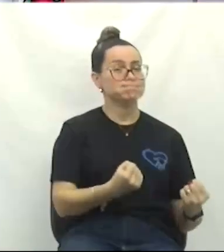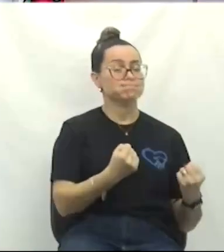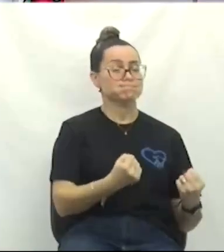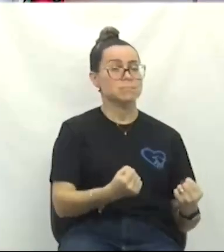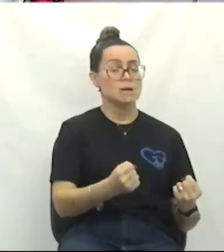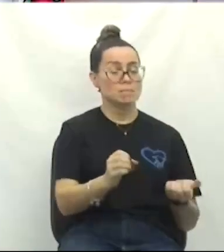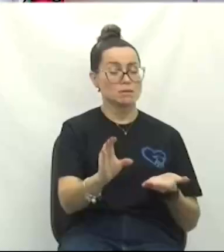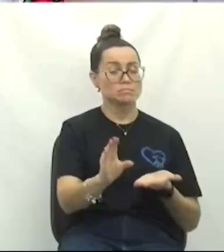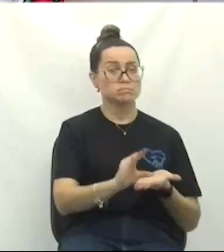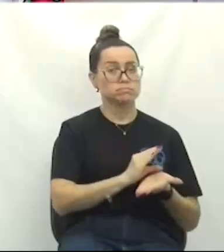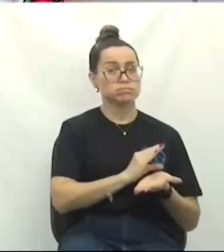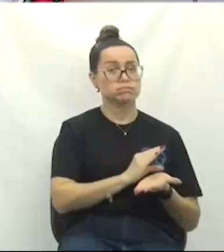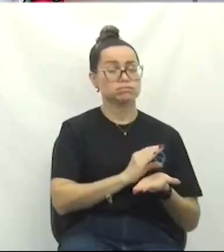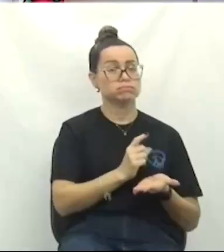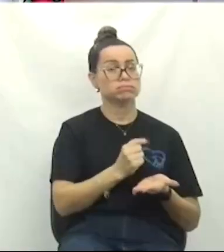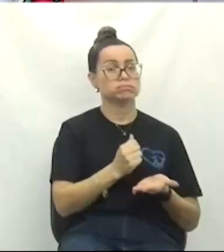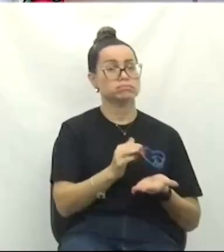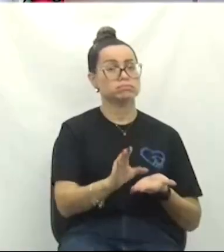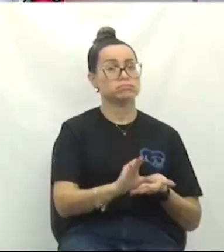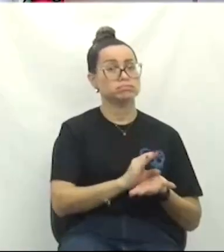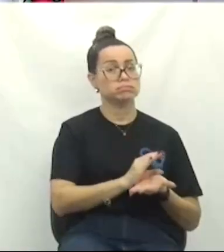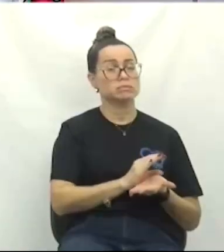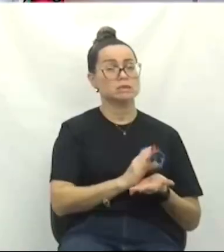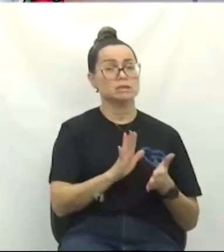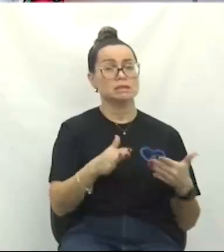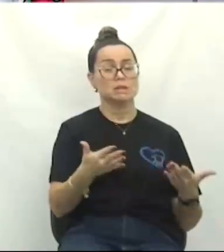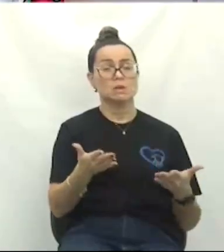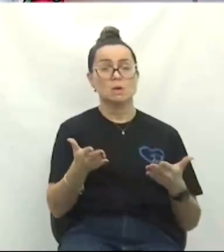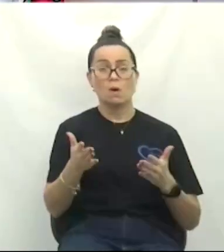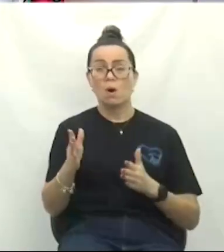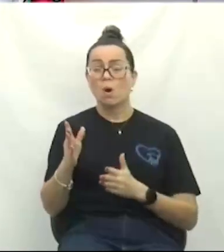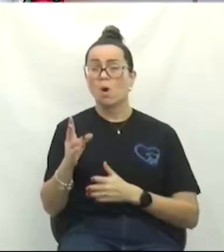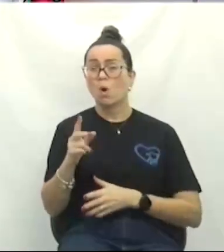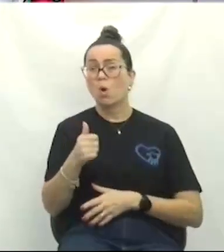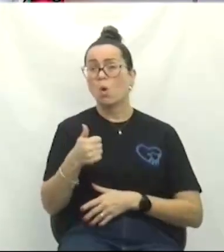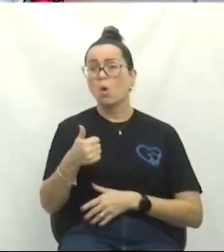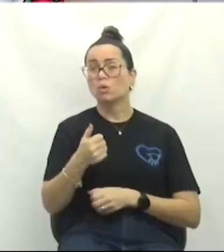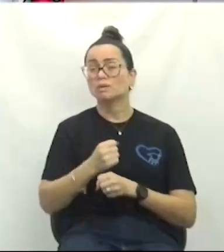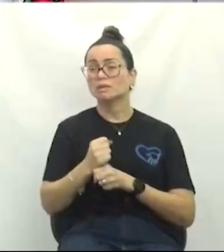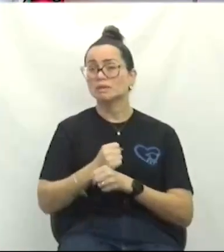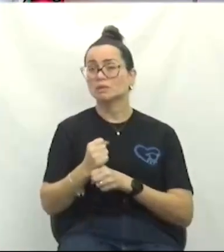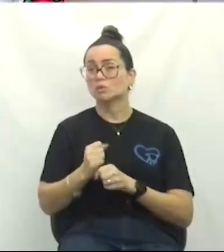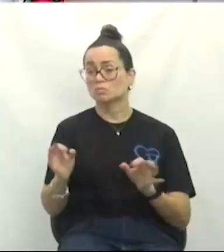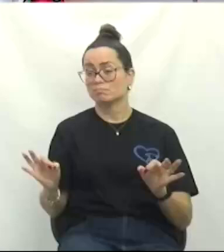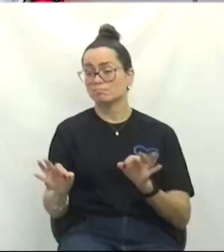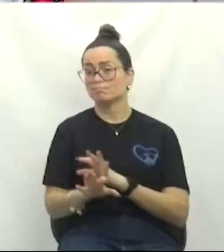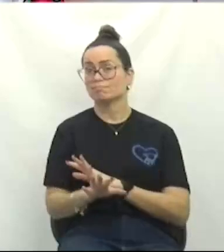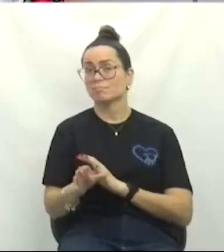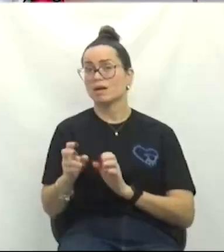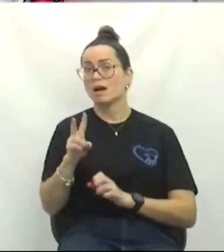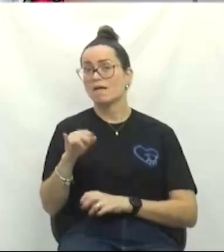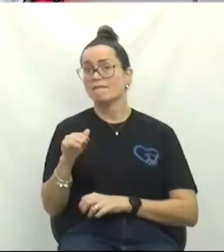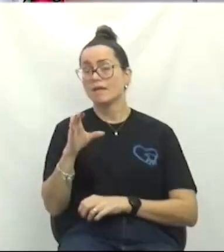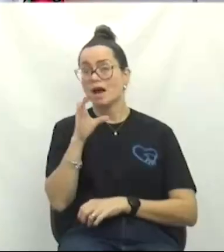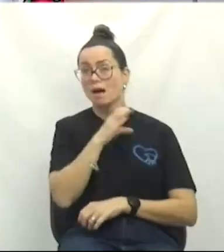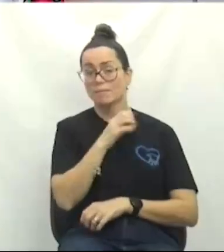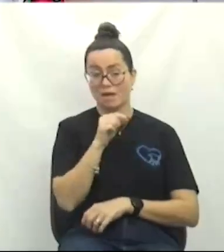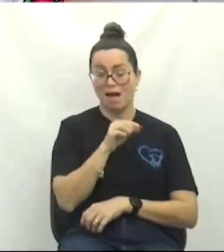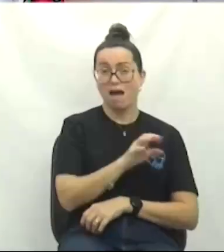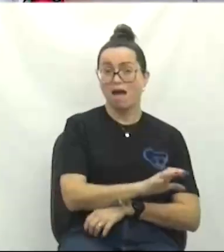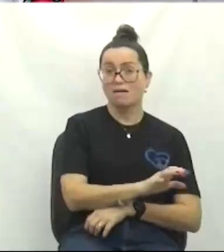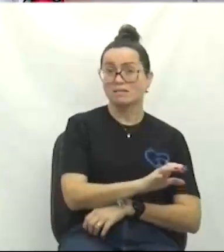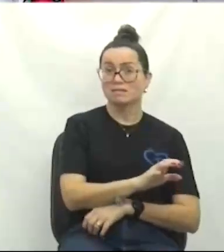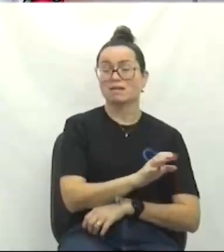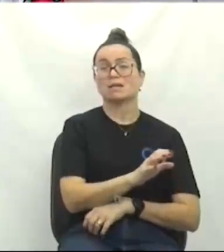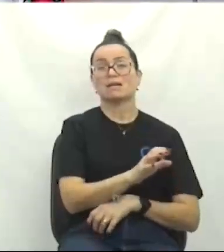Então, levaram-se 11 anos para concluir a Via Rápida. Esta, da SC-108, que é uma grande